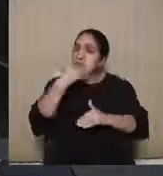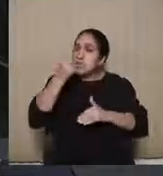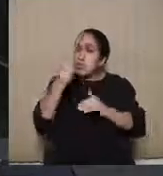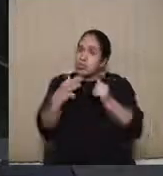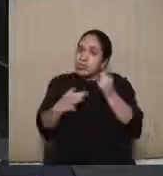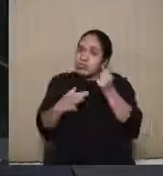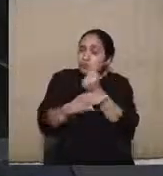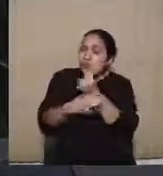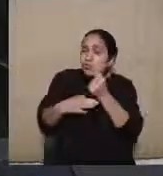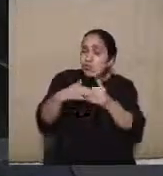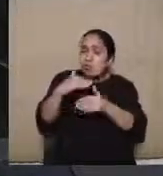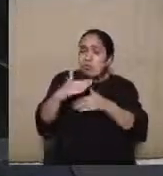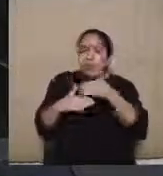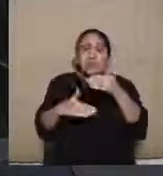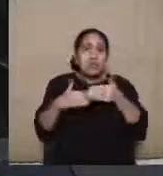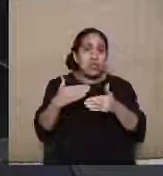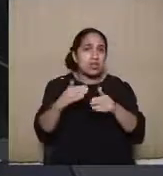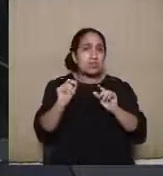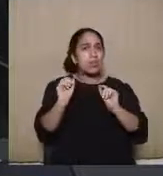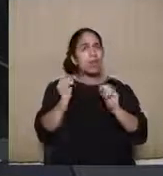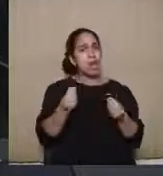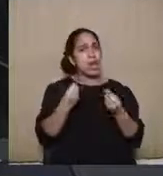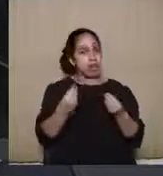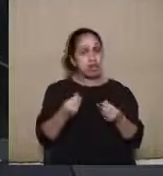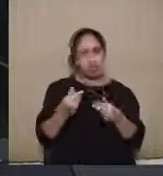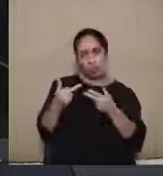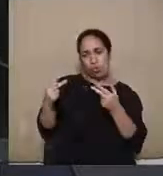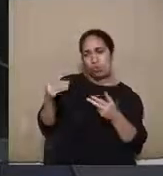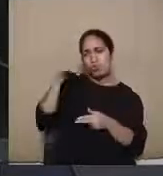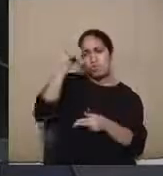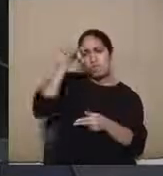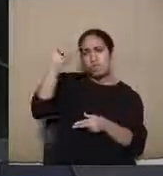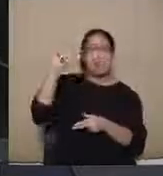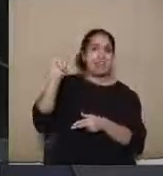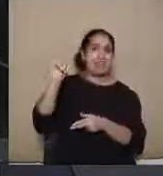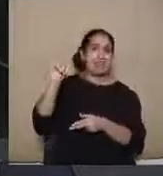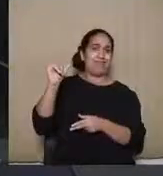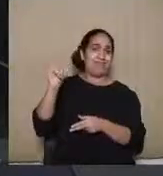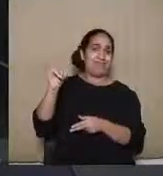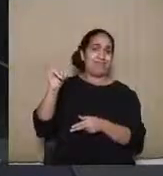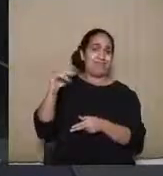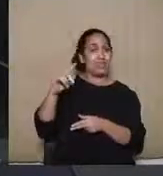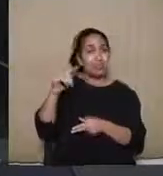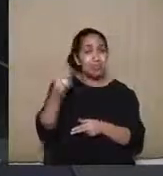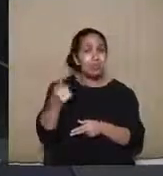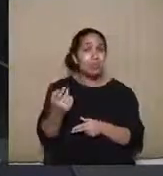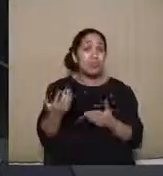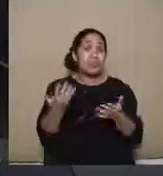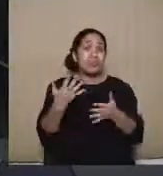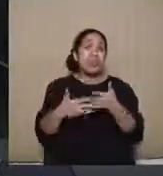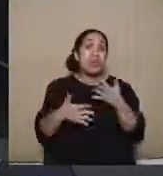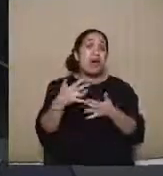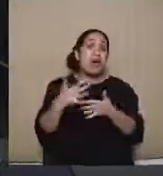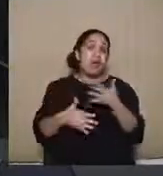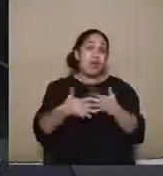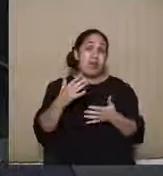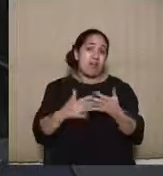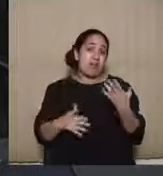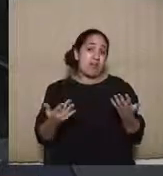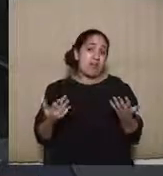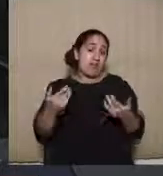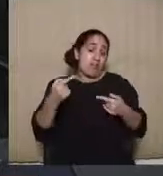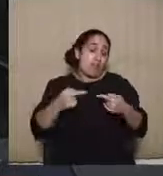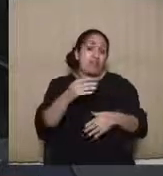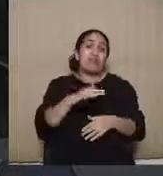processo para evitar situações de alguma que são causadas e atrapalham, sem dúvida, a